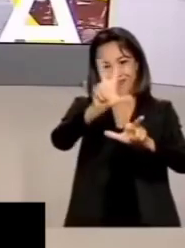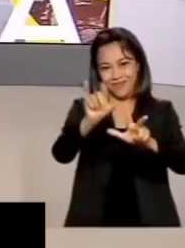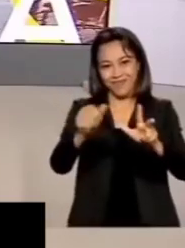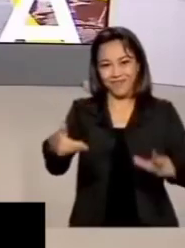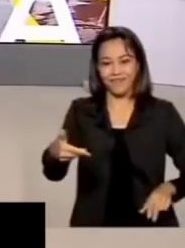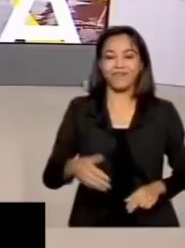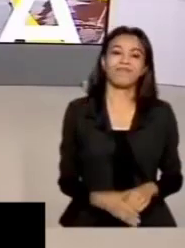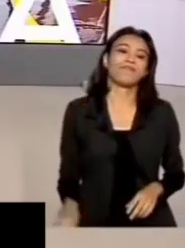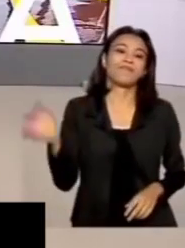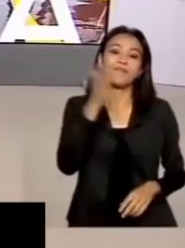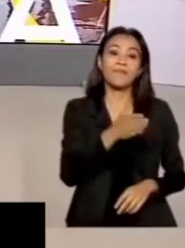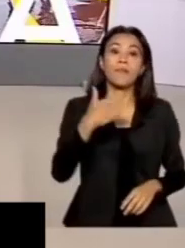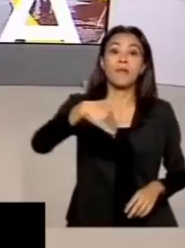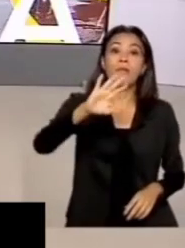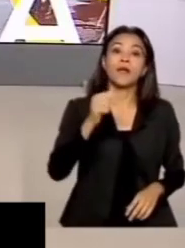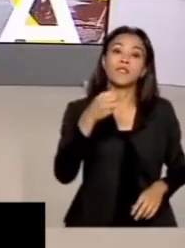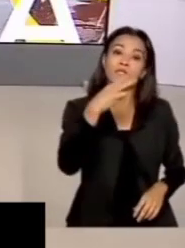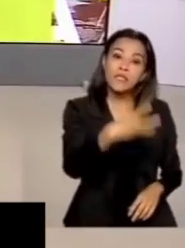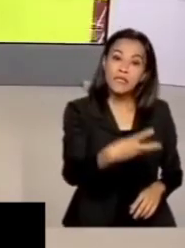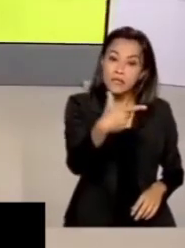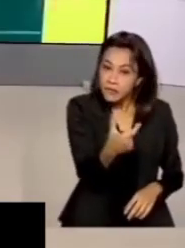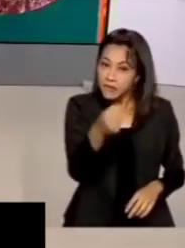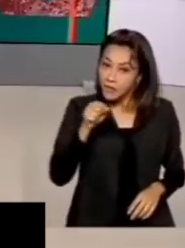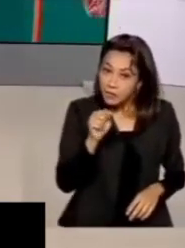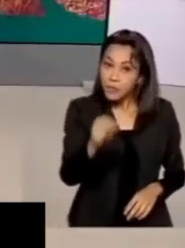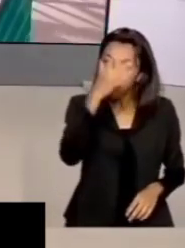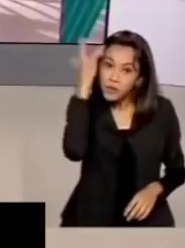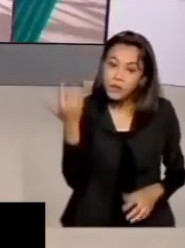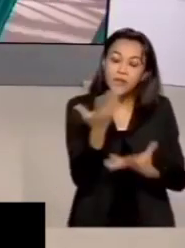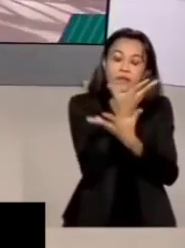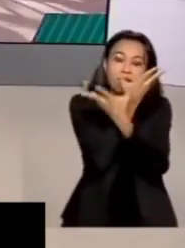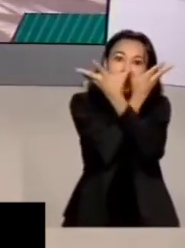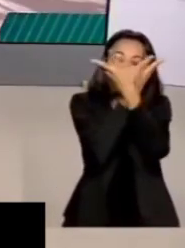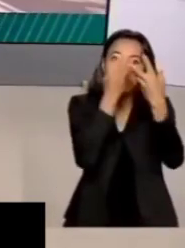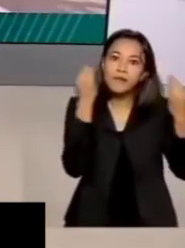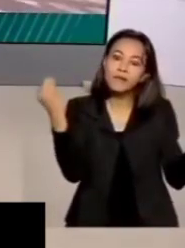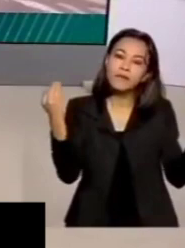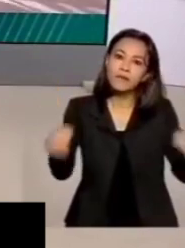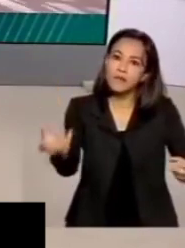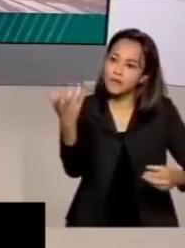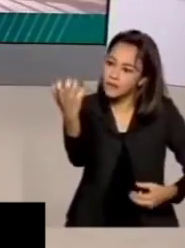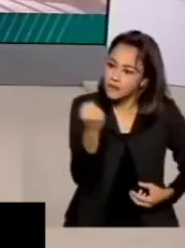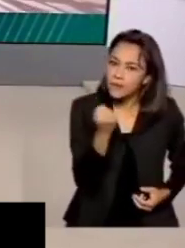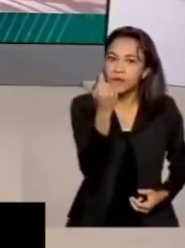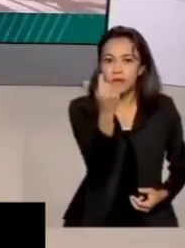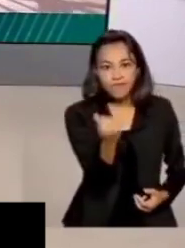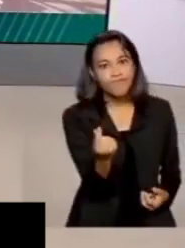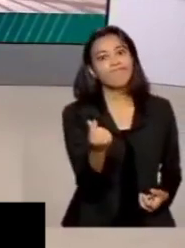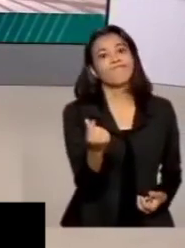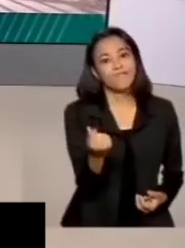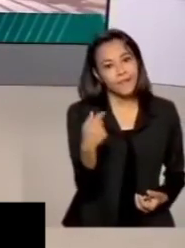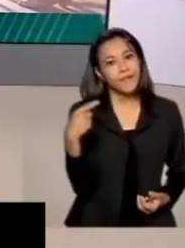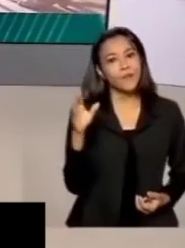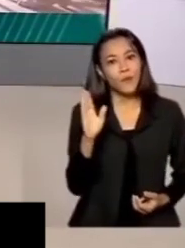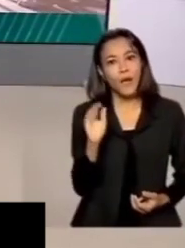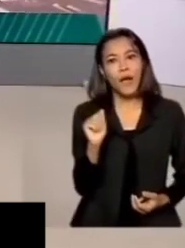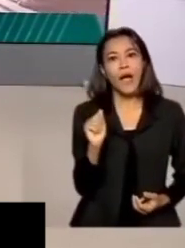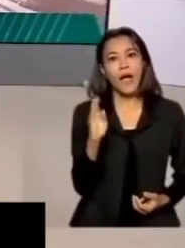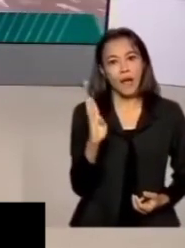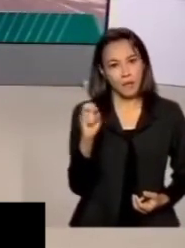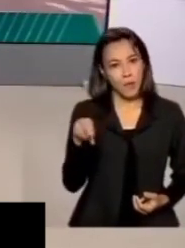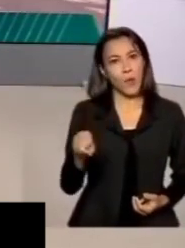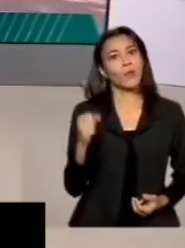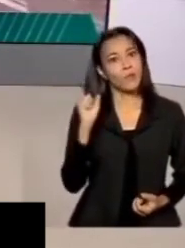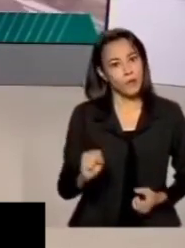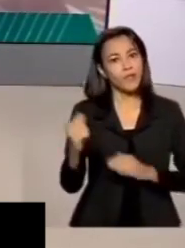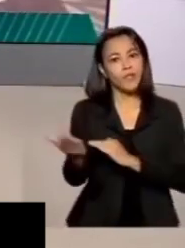Mais de 320 mil trabalhadores esqueceram de retirar o abono salarial e o dinheiro pode ser uma grande ajuda. Saiba